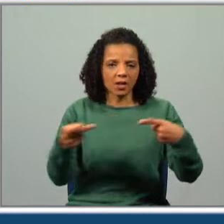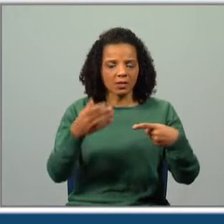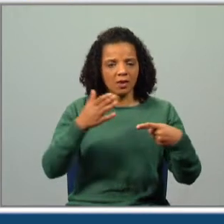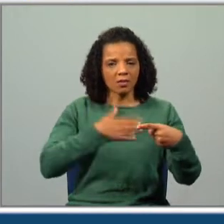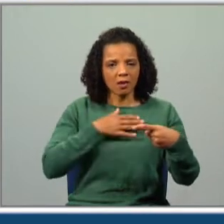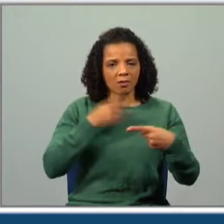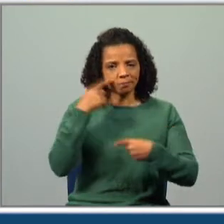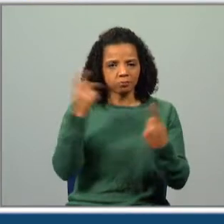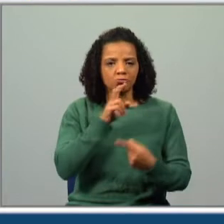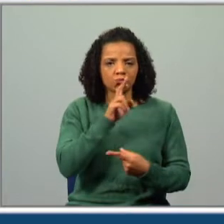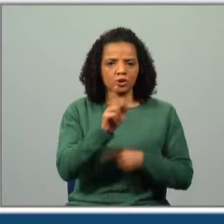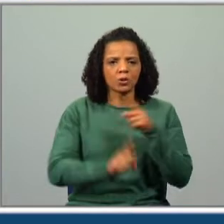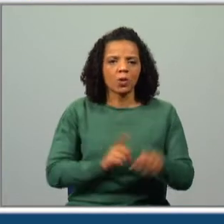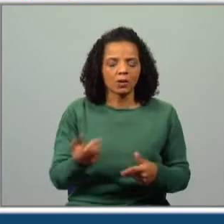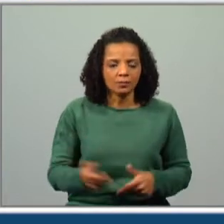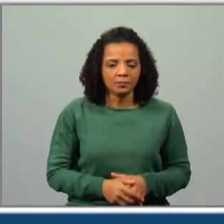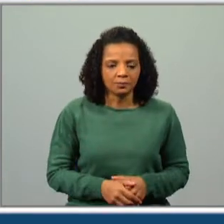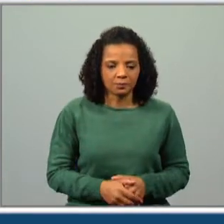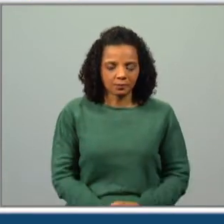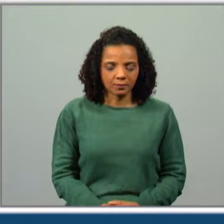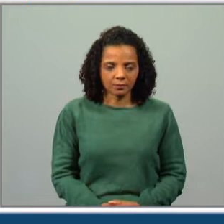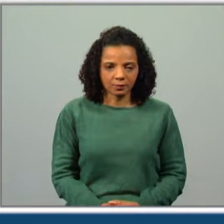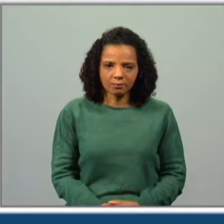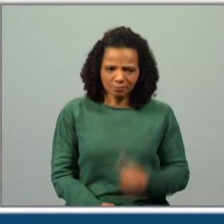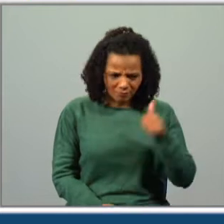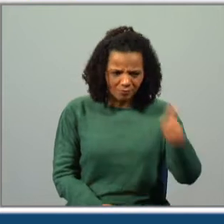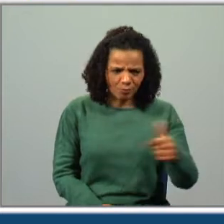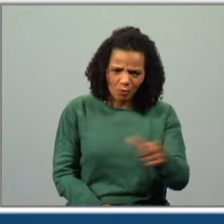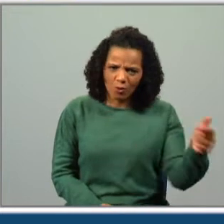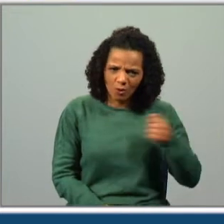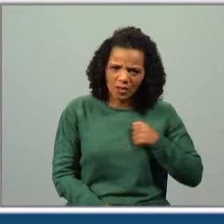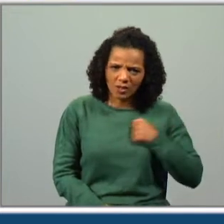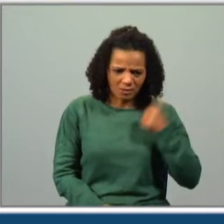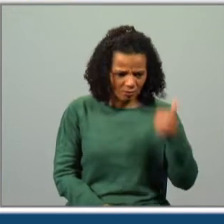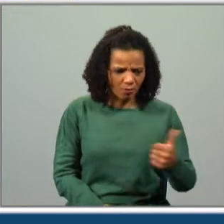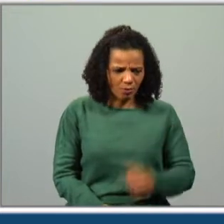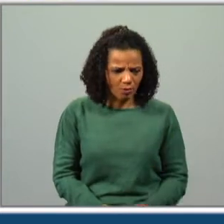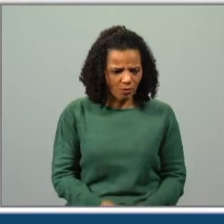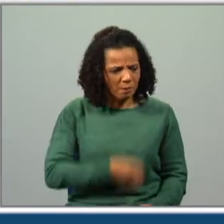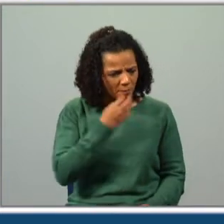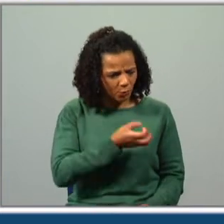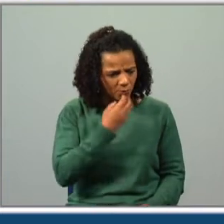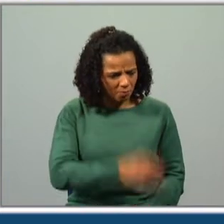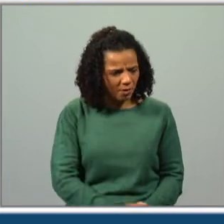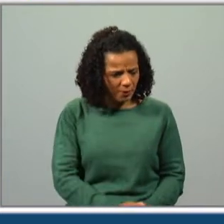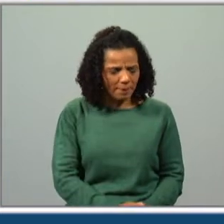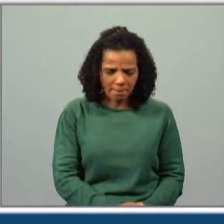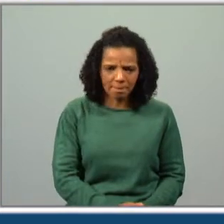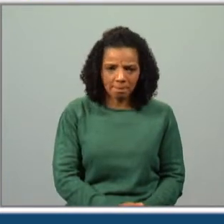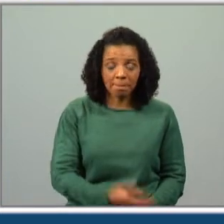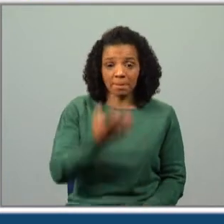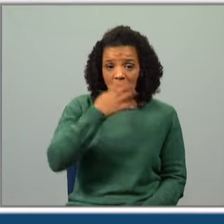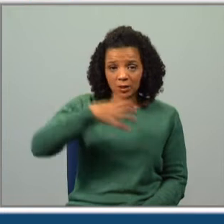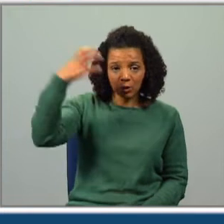esta resposta, que seria qual? Boa aí de casa, muito bem. Gostei de ver essa resposta. E